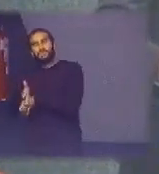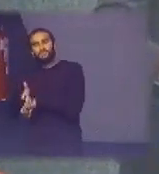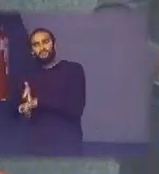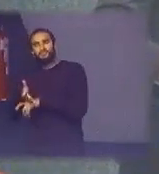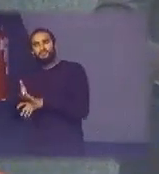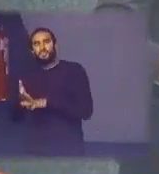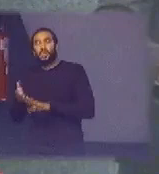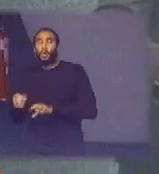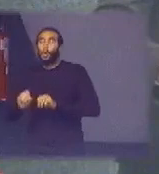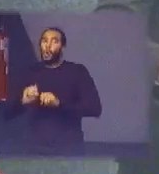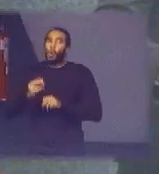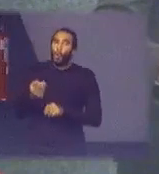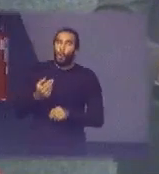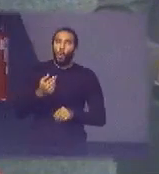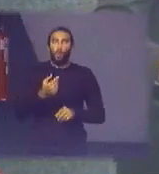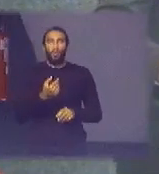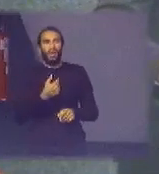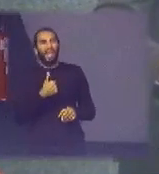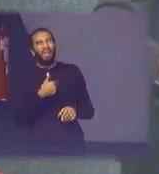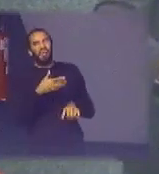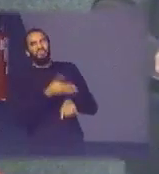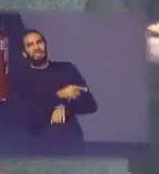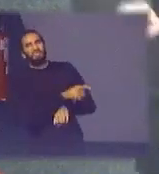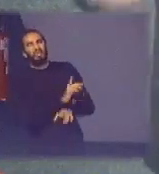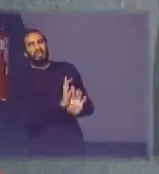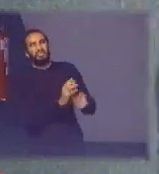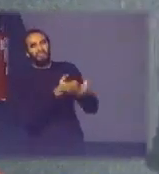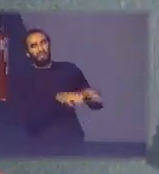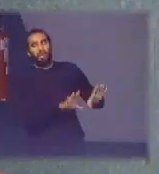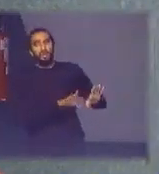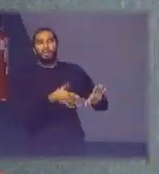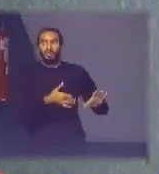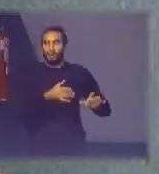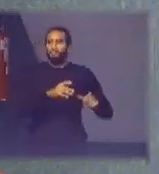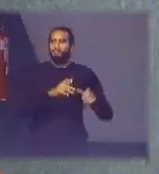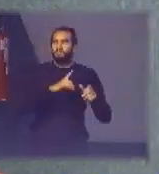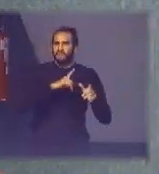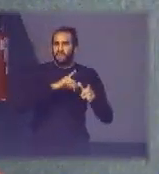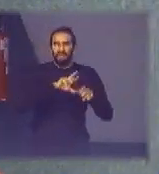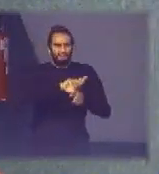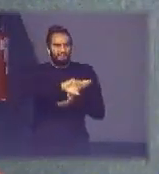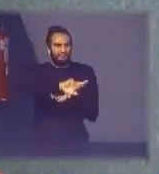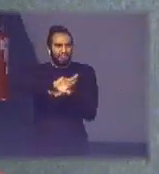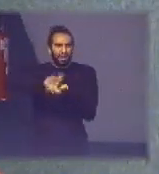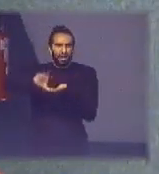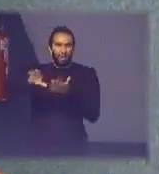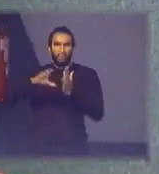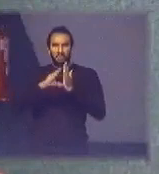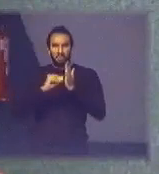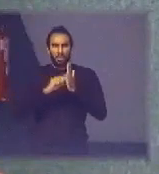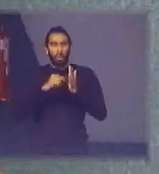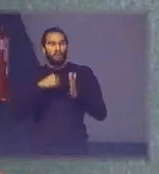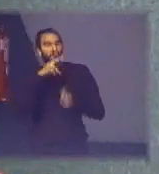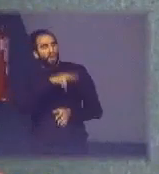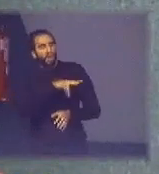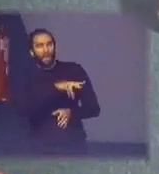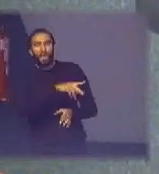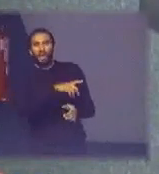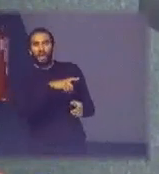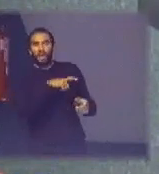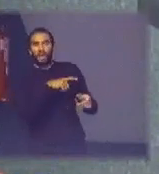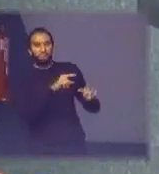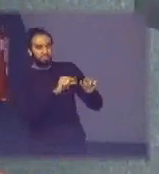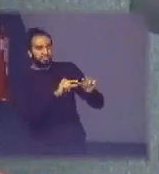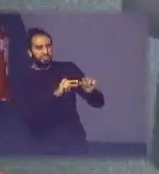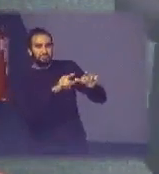isso para não participar como ponto de coleta então a gente criou um portfólio falou escolha vê o tamanho que serve mas